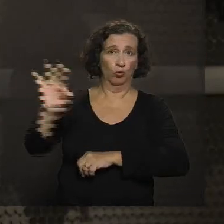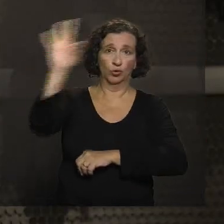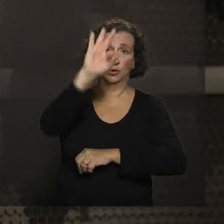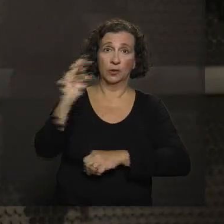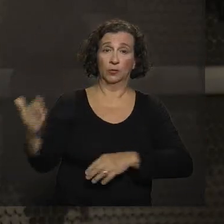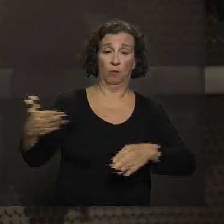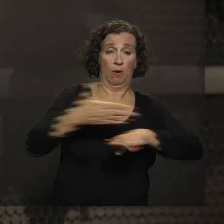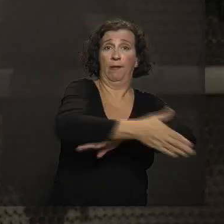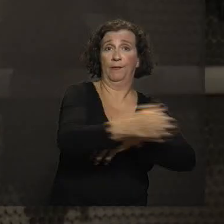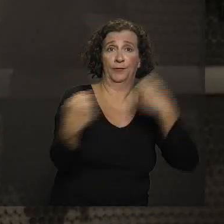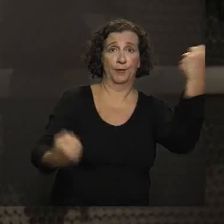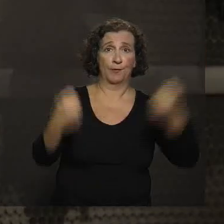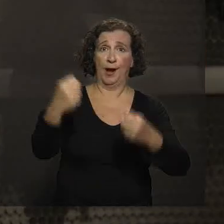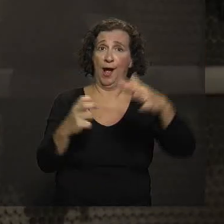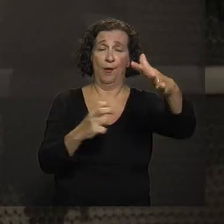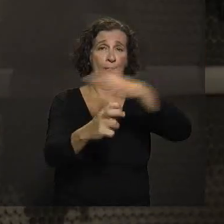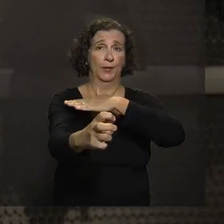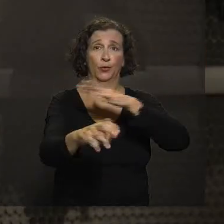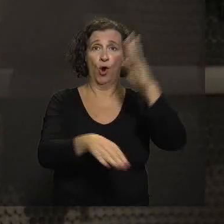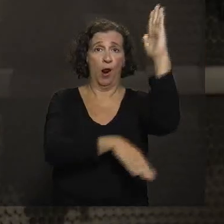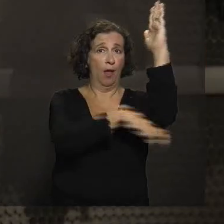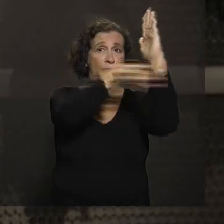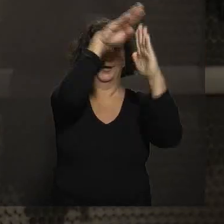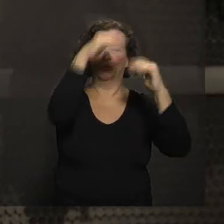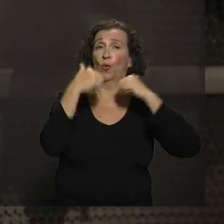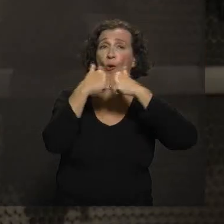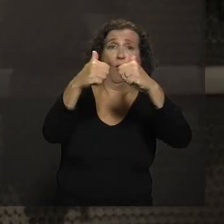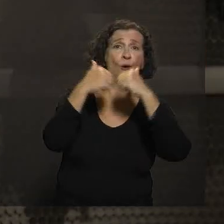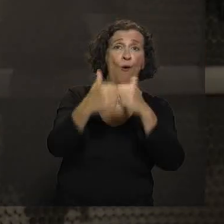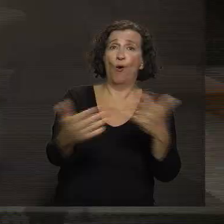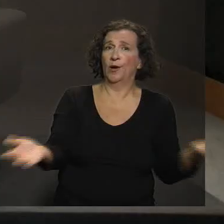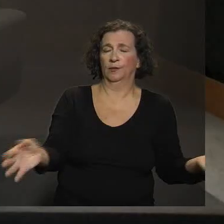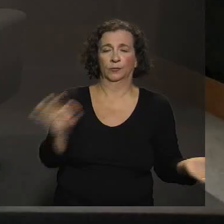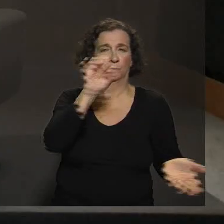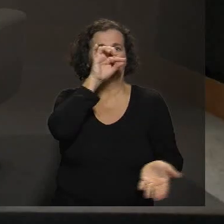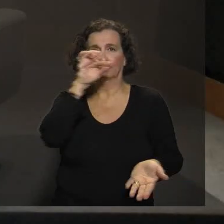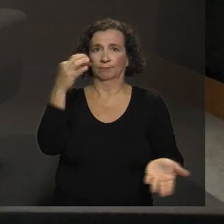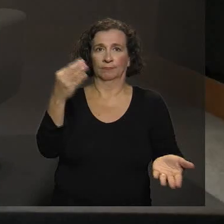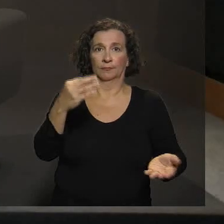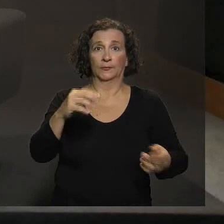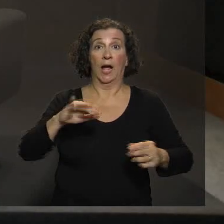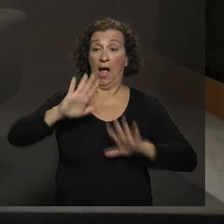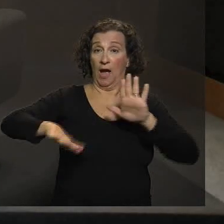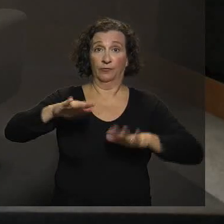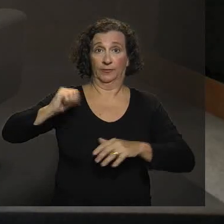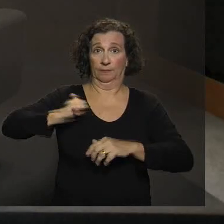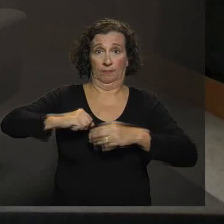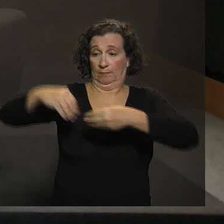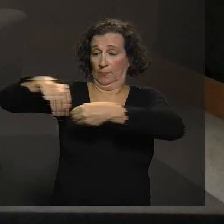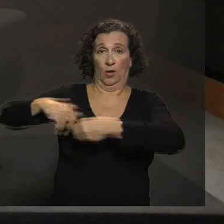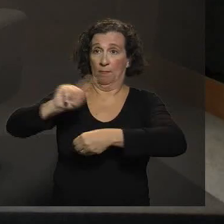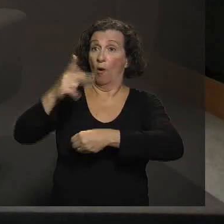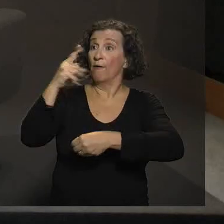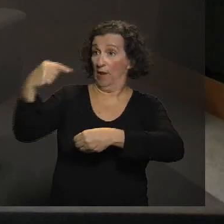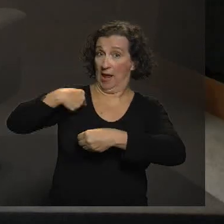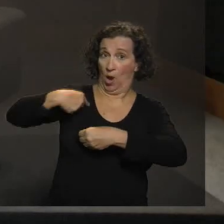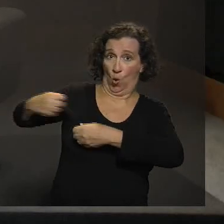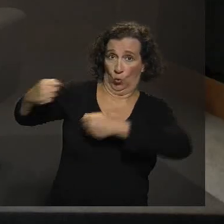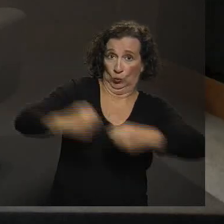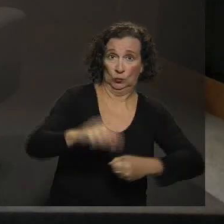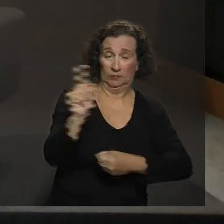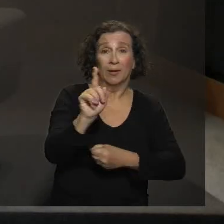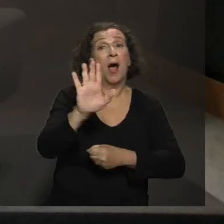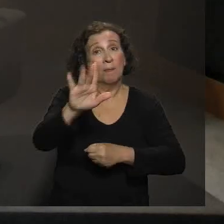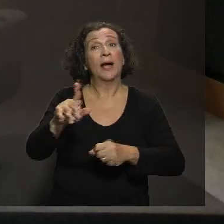entram no carro, entram no metrô, no ônibus, não vem com você dentro da bolsa, só porque você trouxe. Você